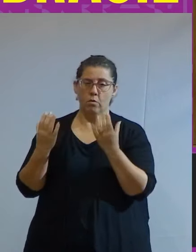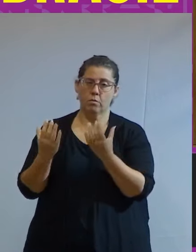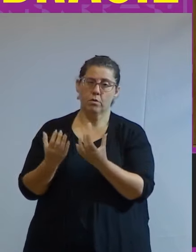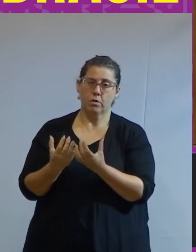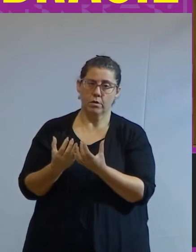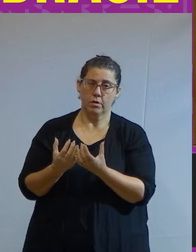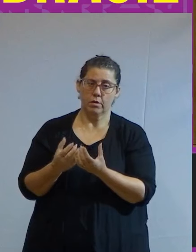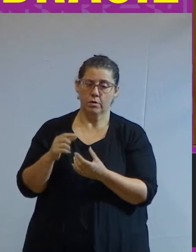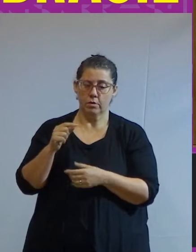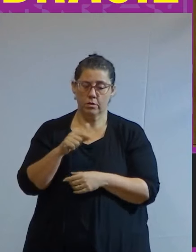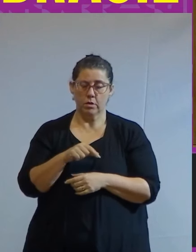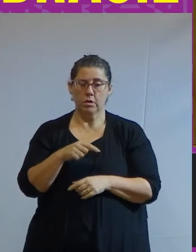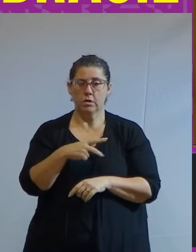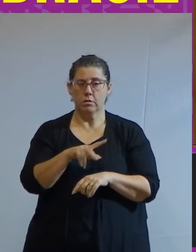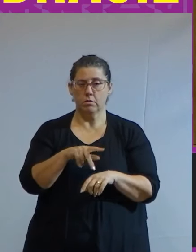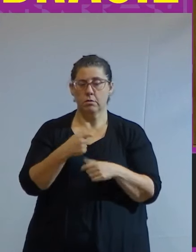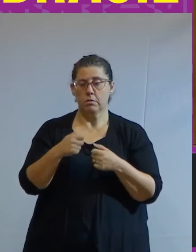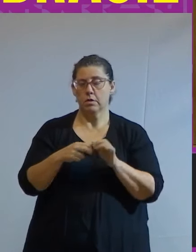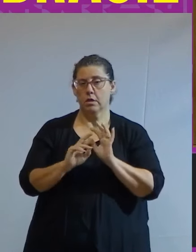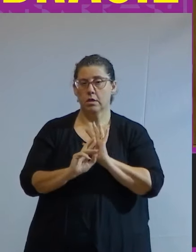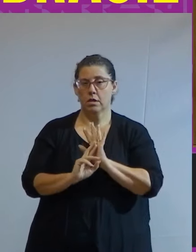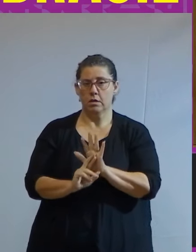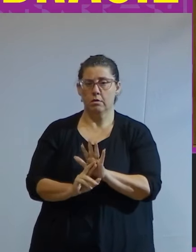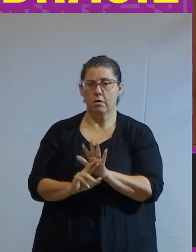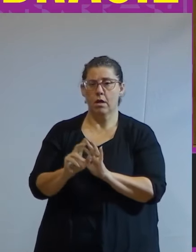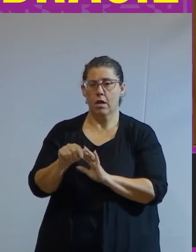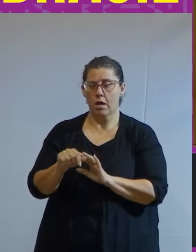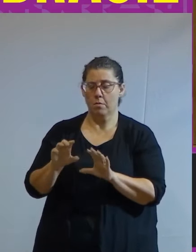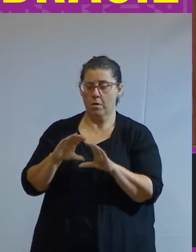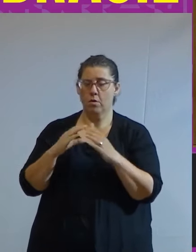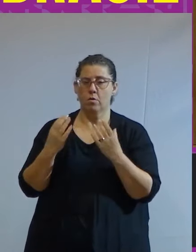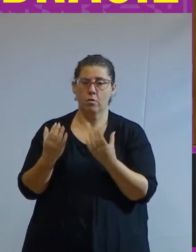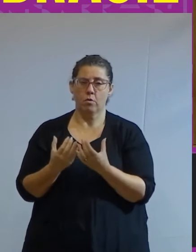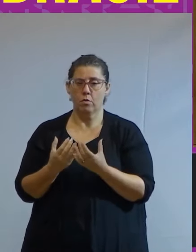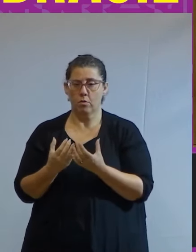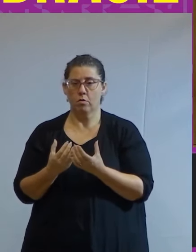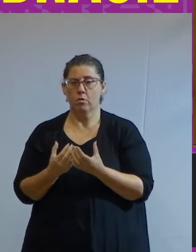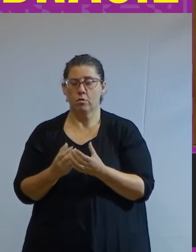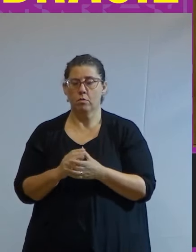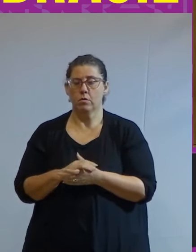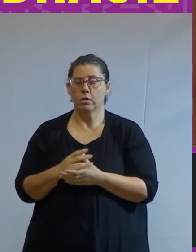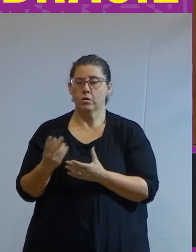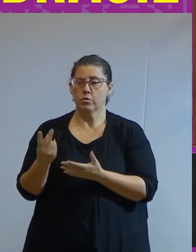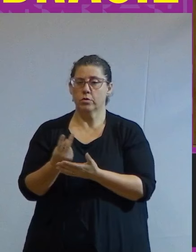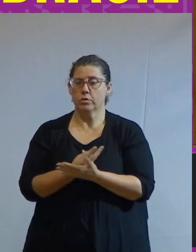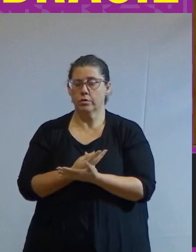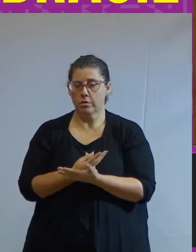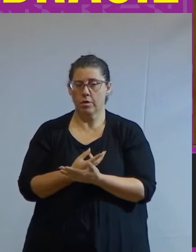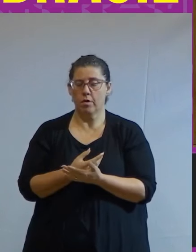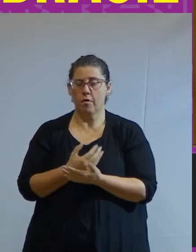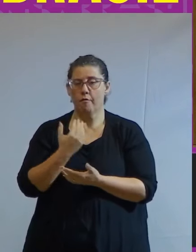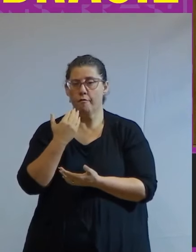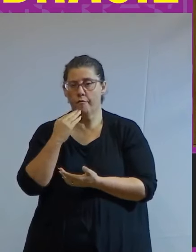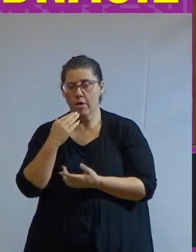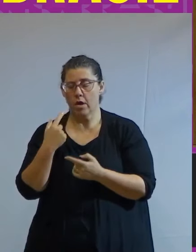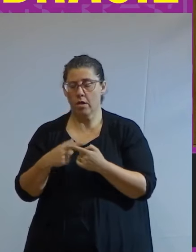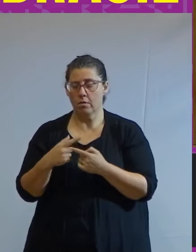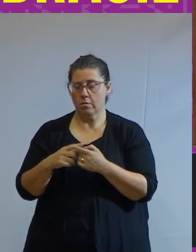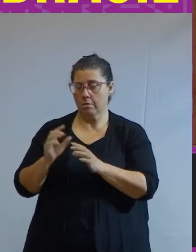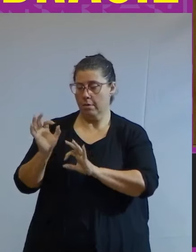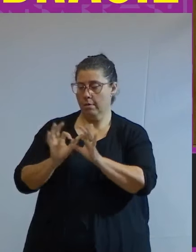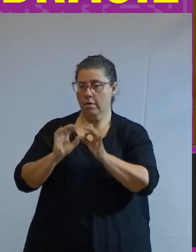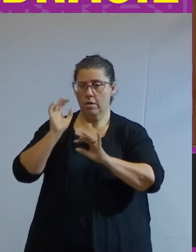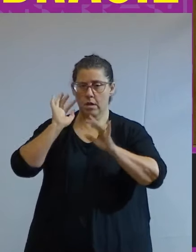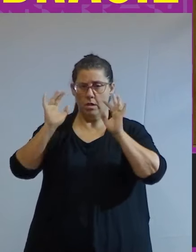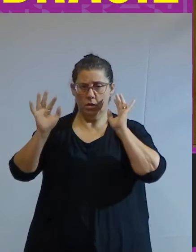aspas que esse Estado precisa representar é uma comunidade sui generis pois mesmo para a construção dessa ilusão